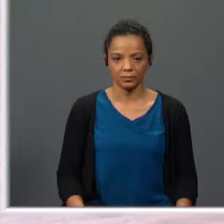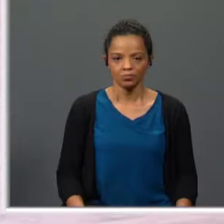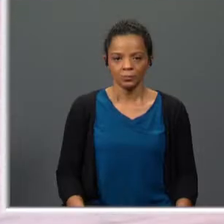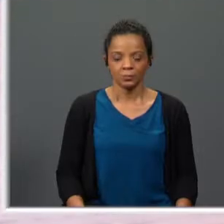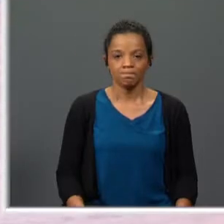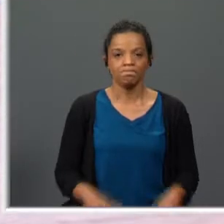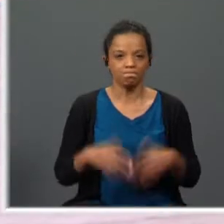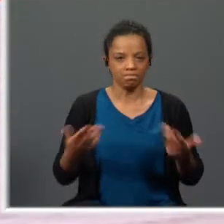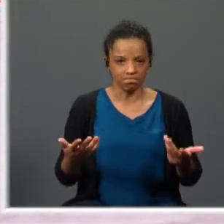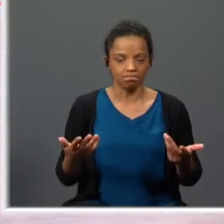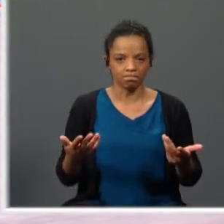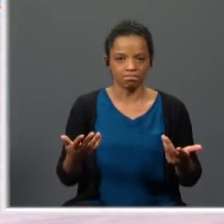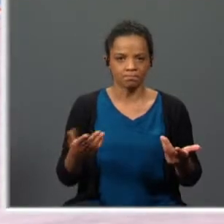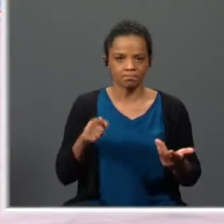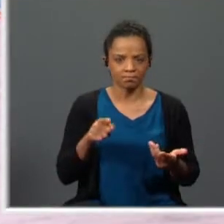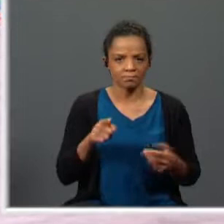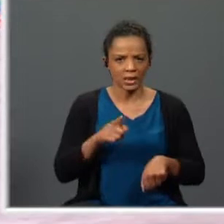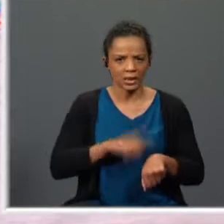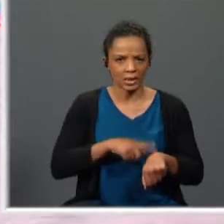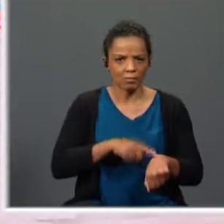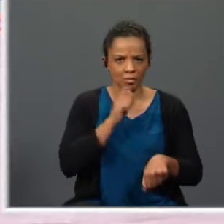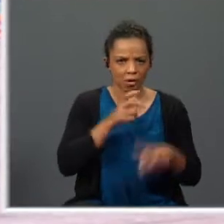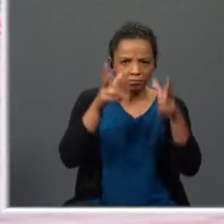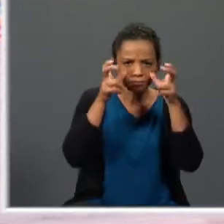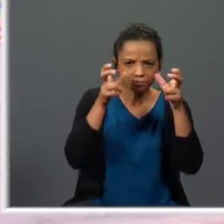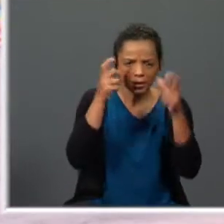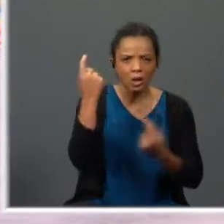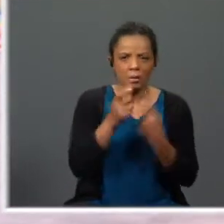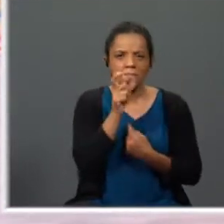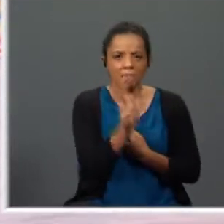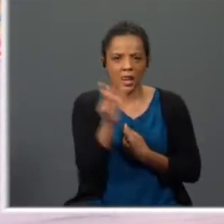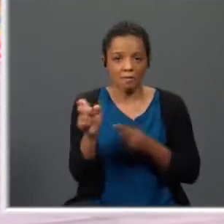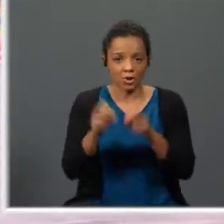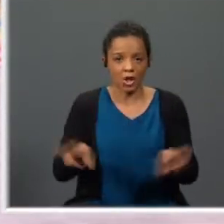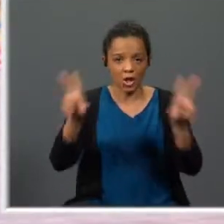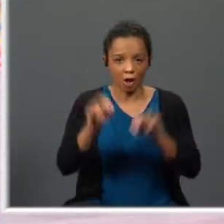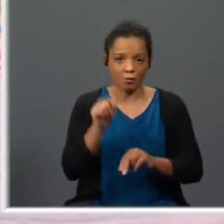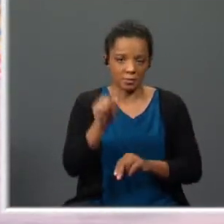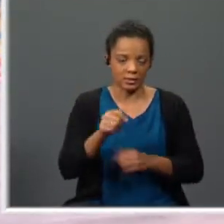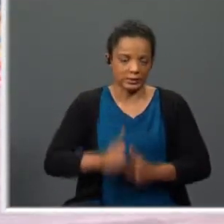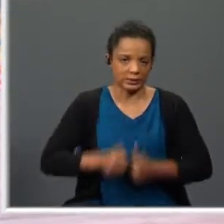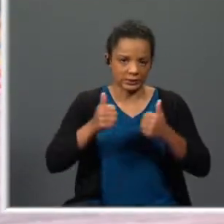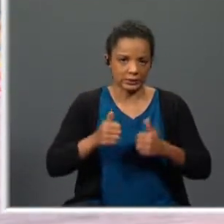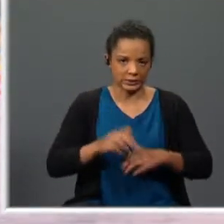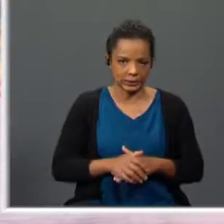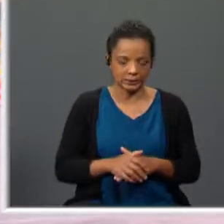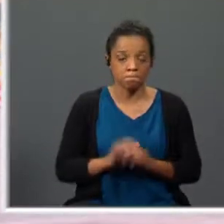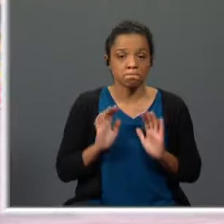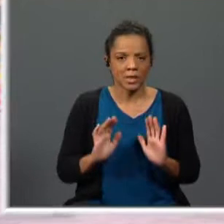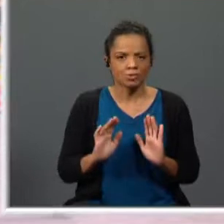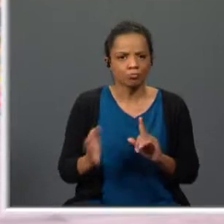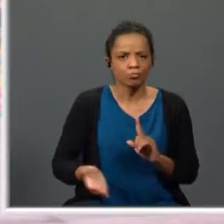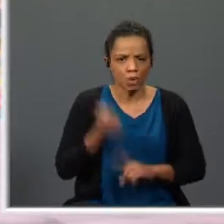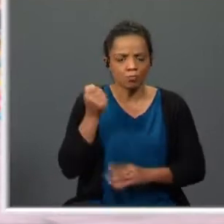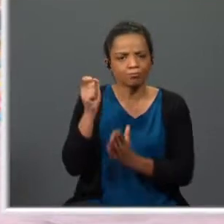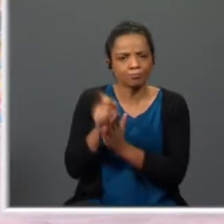Então, tiveste tempo para ouvir. Há ali algumas palavras novas para ti, certamente, mas conseguiste